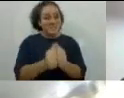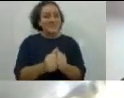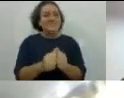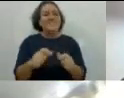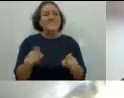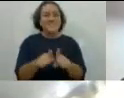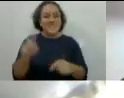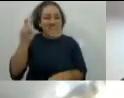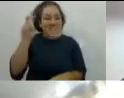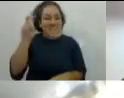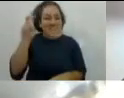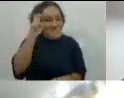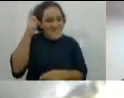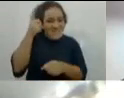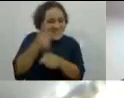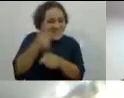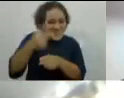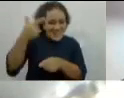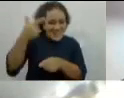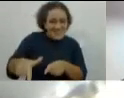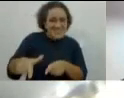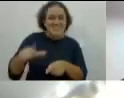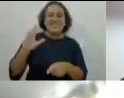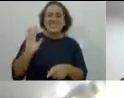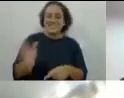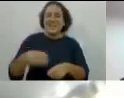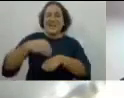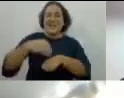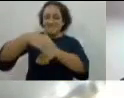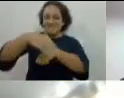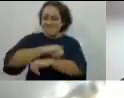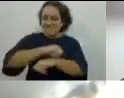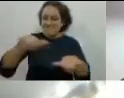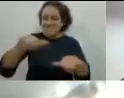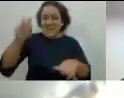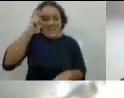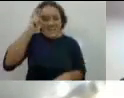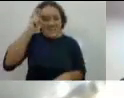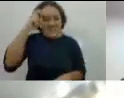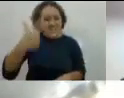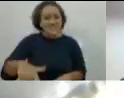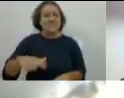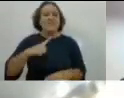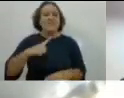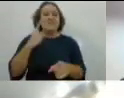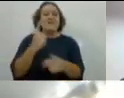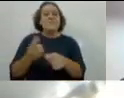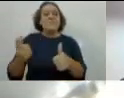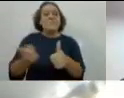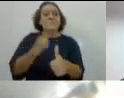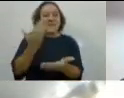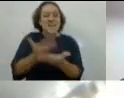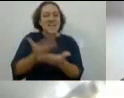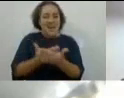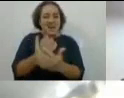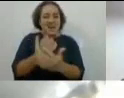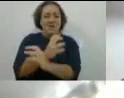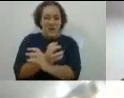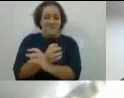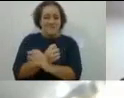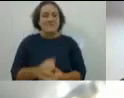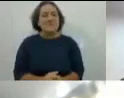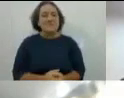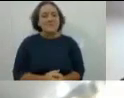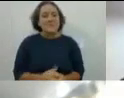recadinho, Quinta-feira nós estaremos juntos para a nossa primeira aula, a conferência, tá? Então, eu conto com a presença de todos